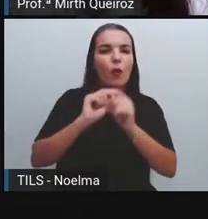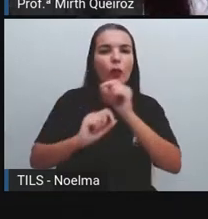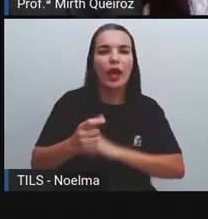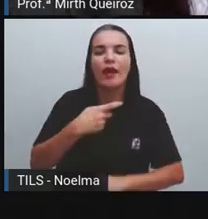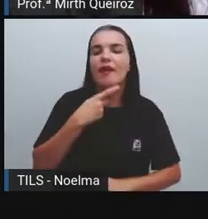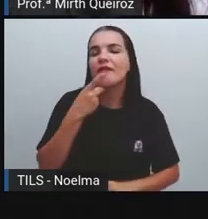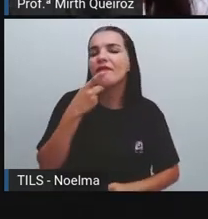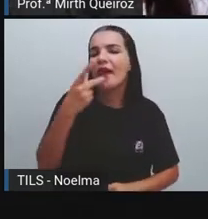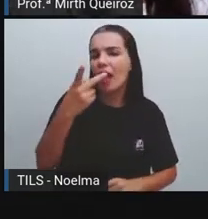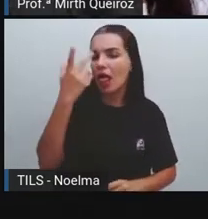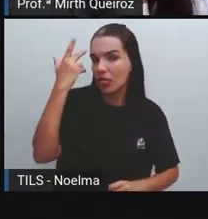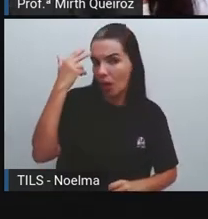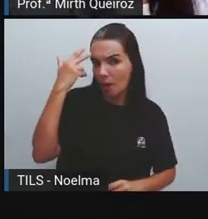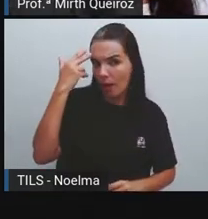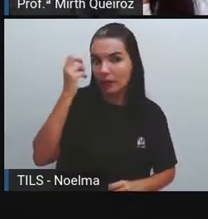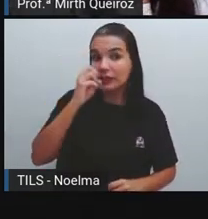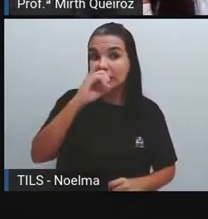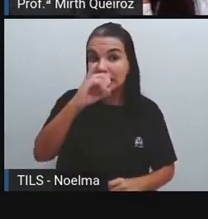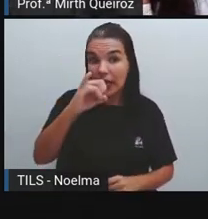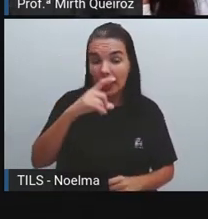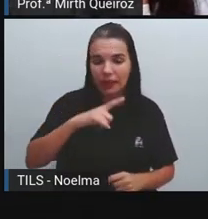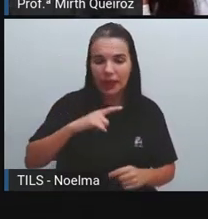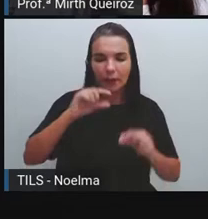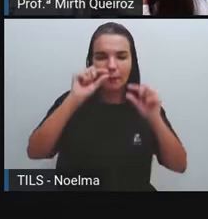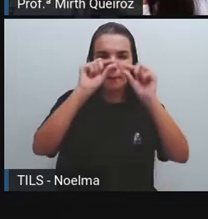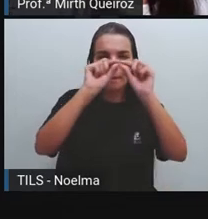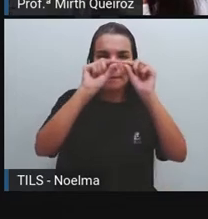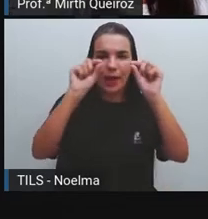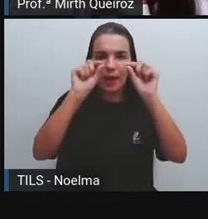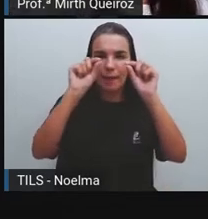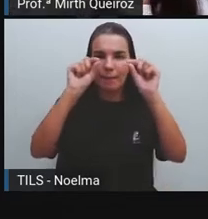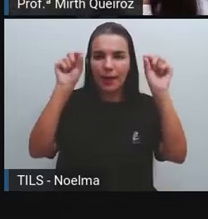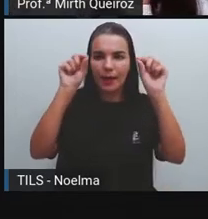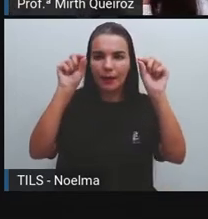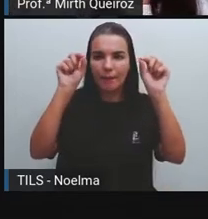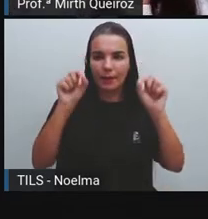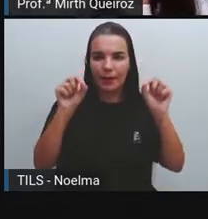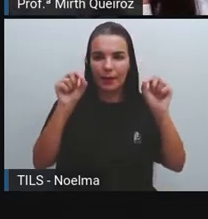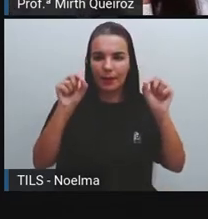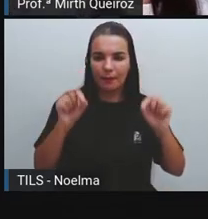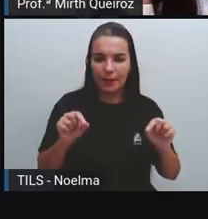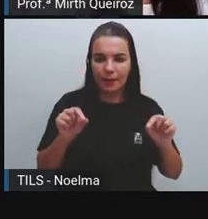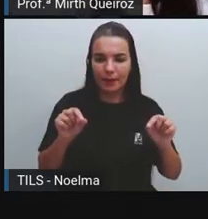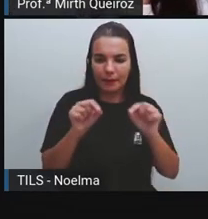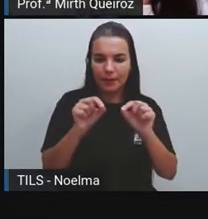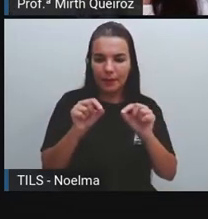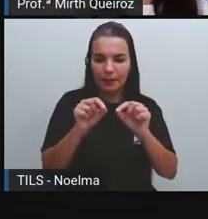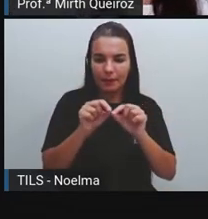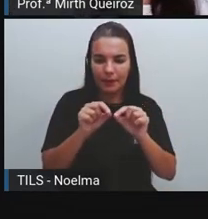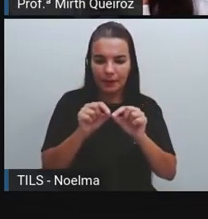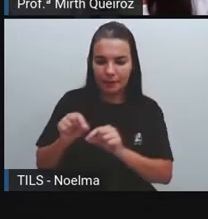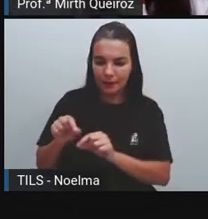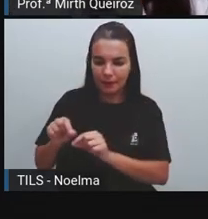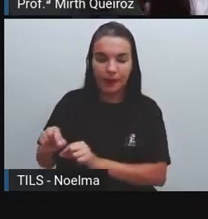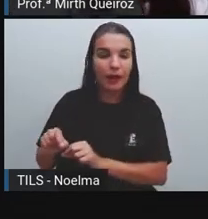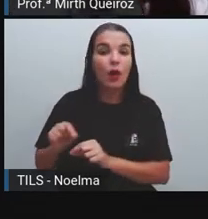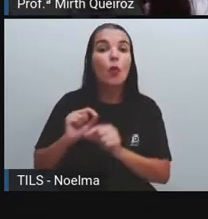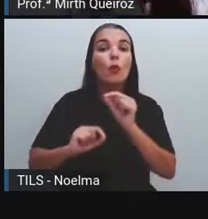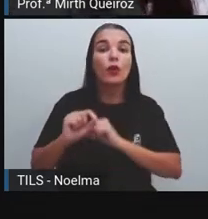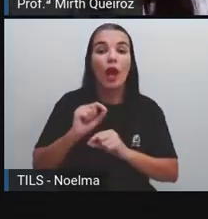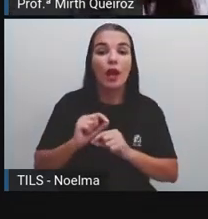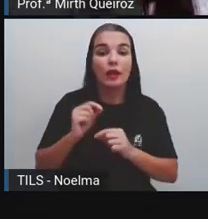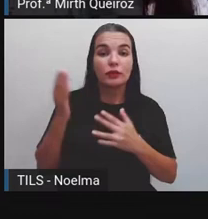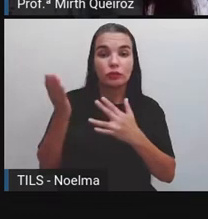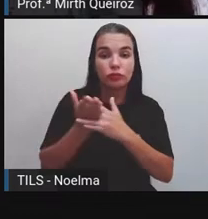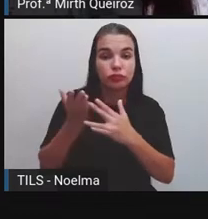né? É a fala normal. Se essas linhas, elas estiverem interrompidas, aqueles tracinhos feitos nos balões através de tracinhos, é uma fala